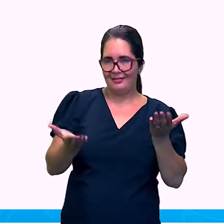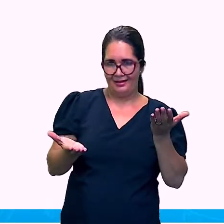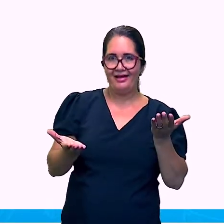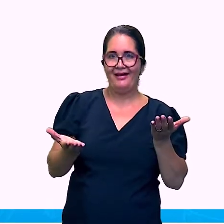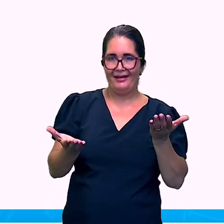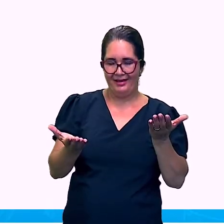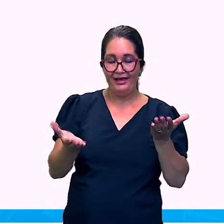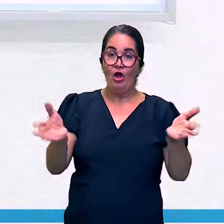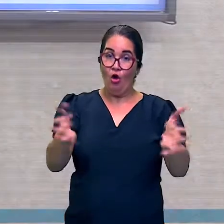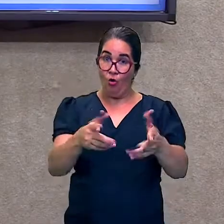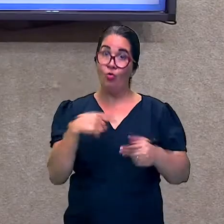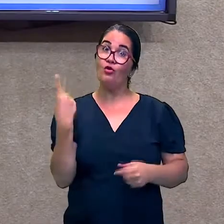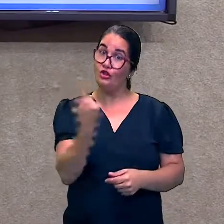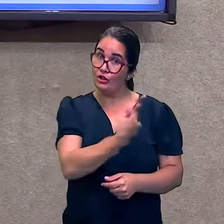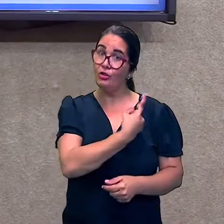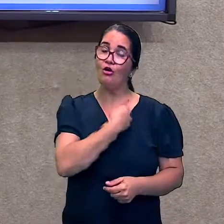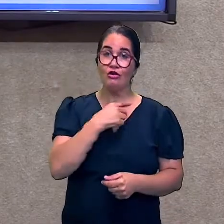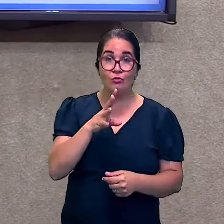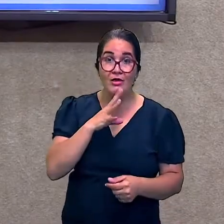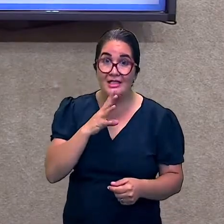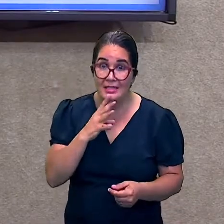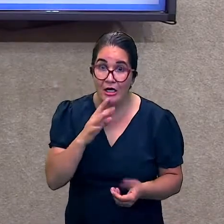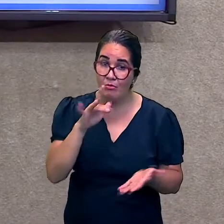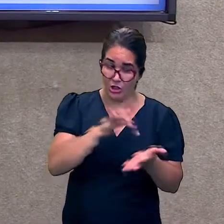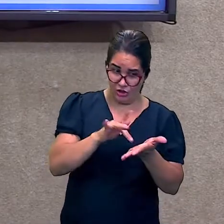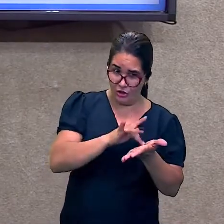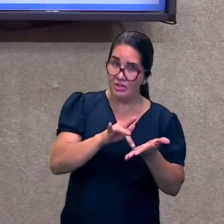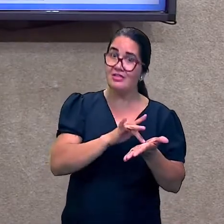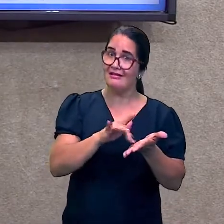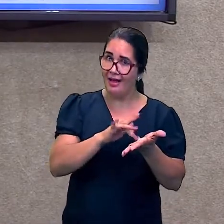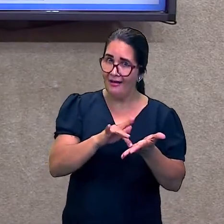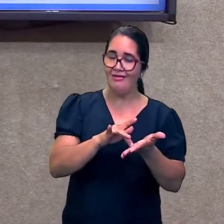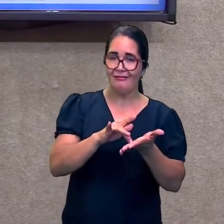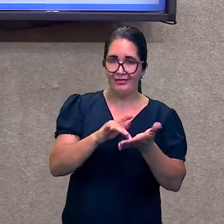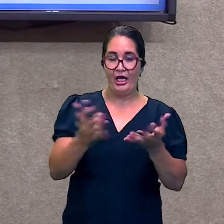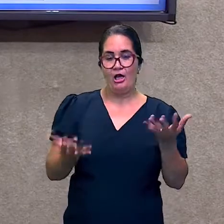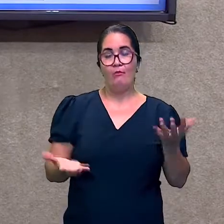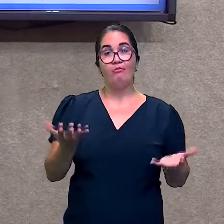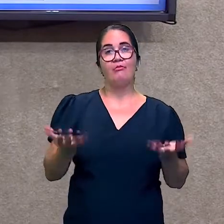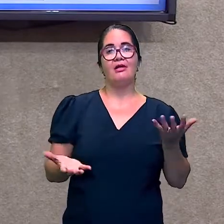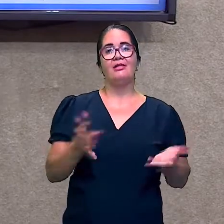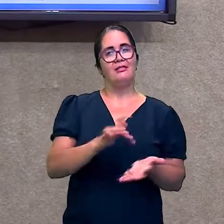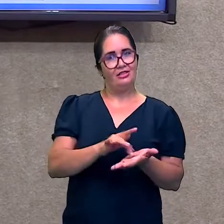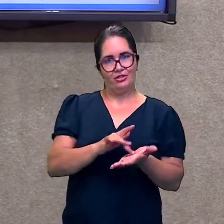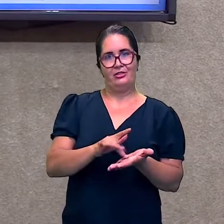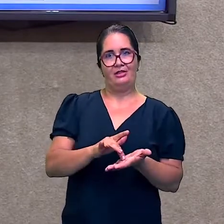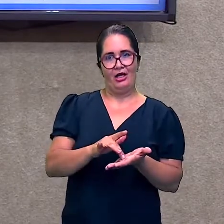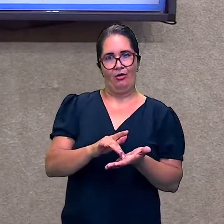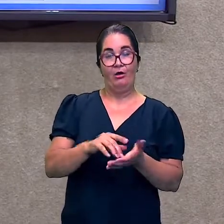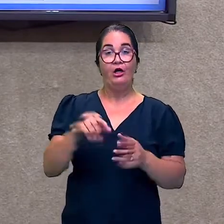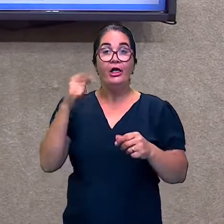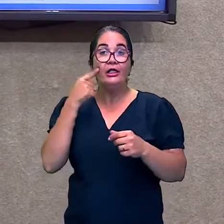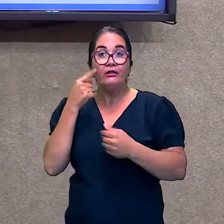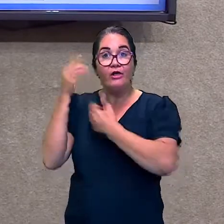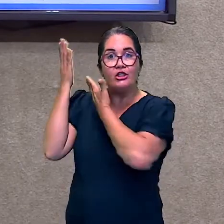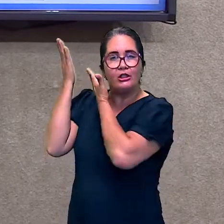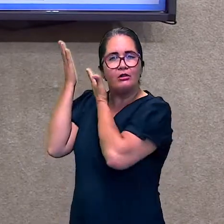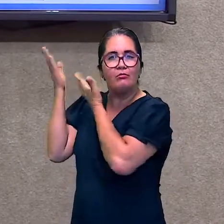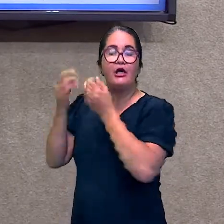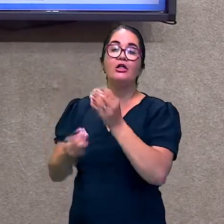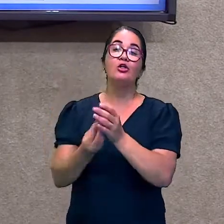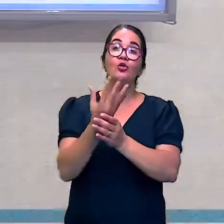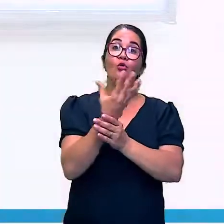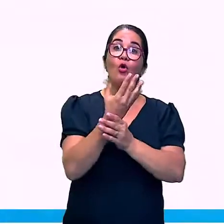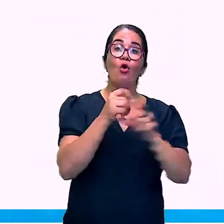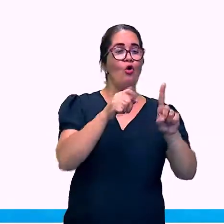Temos a digital. Como a maioria de vocês conhecem. Também criou. termômetro. Este termômetro.